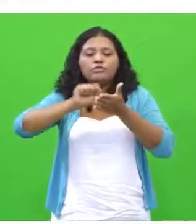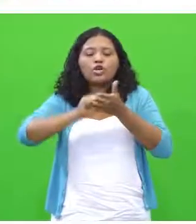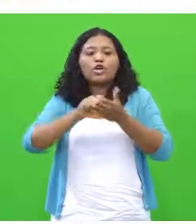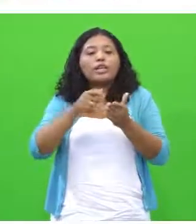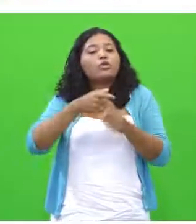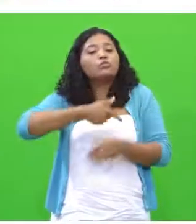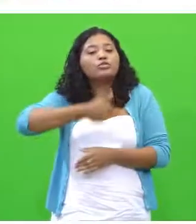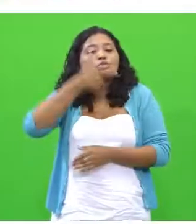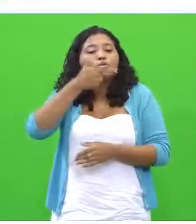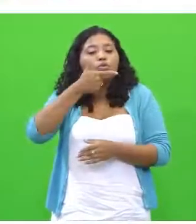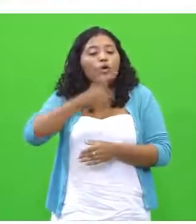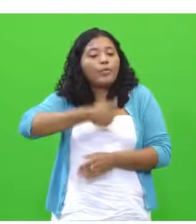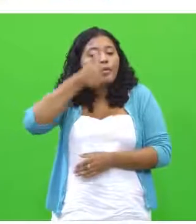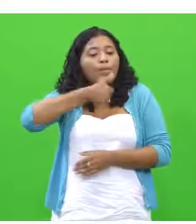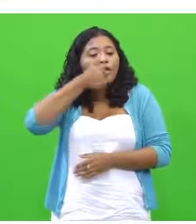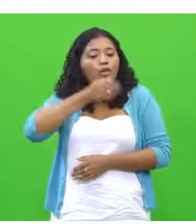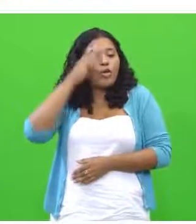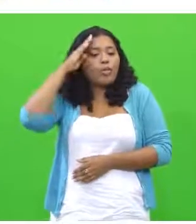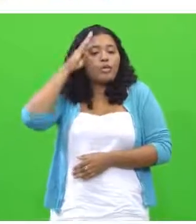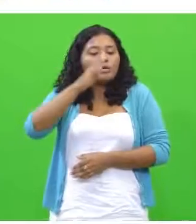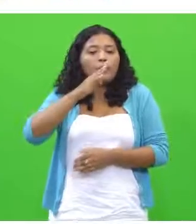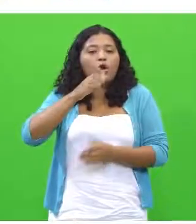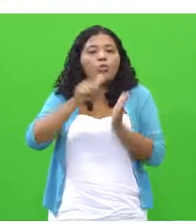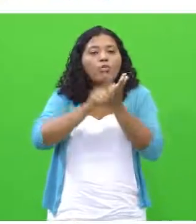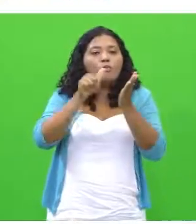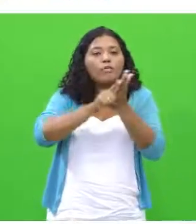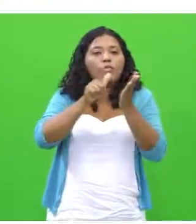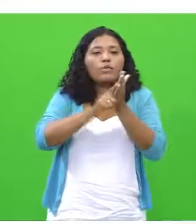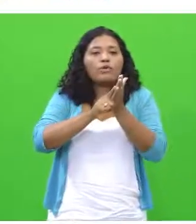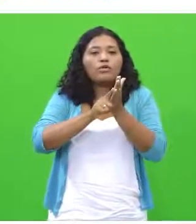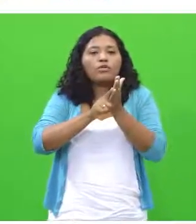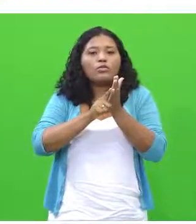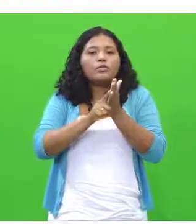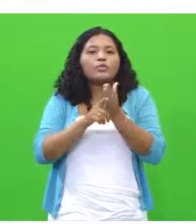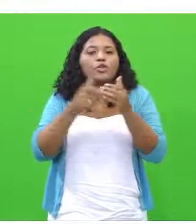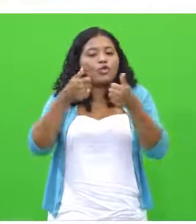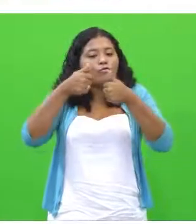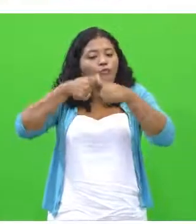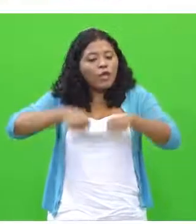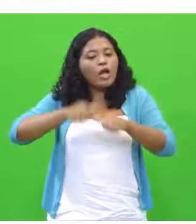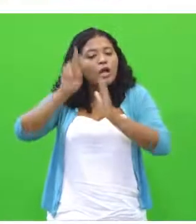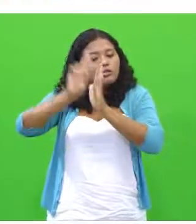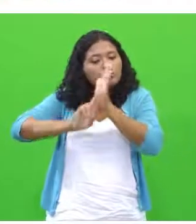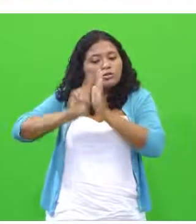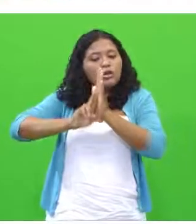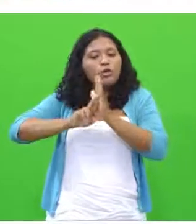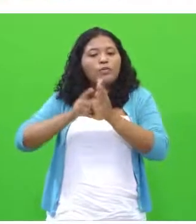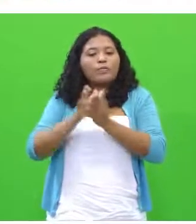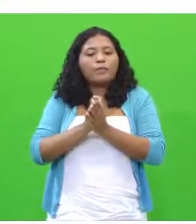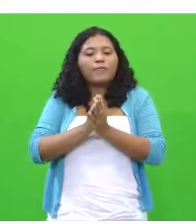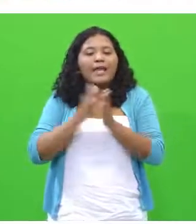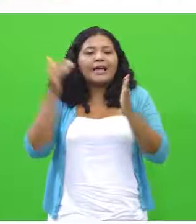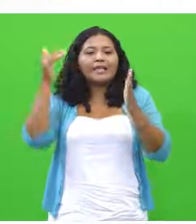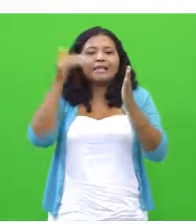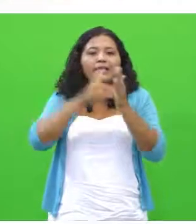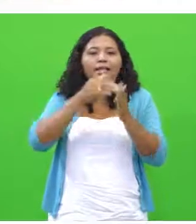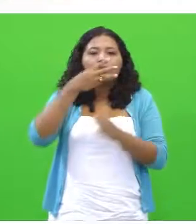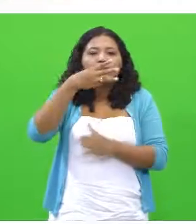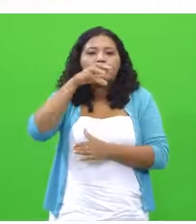específica e vocês têm que utilizar até, a orientação é até 30 linhas.